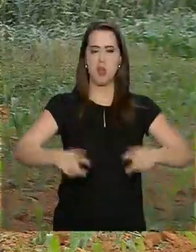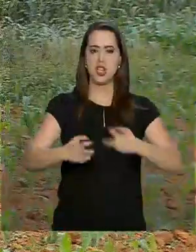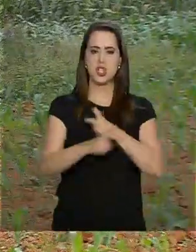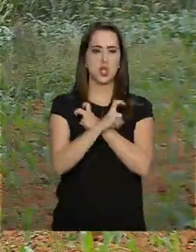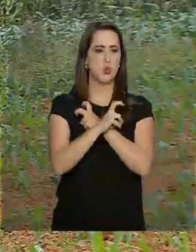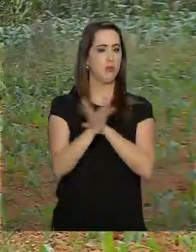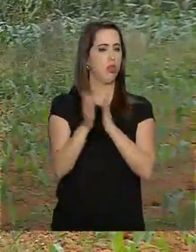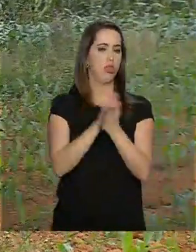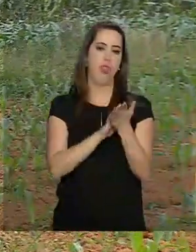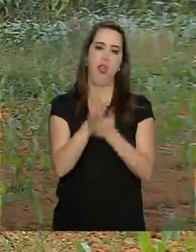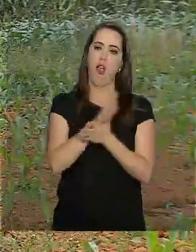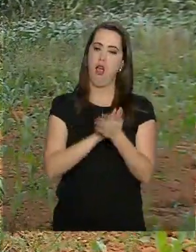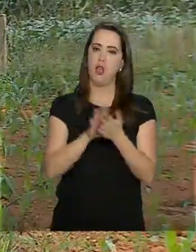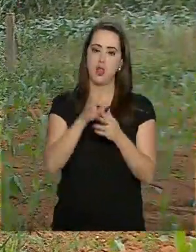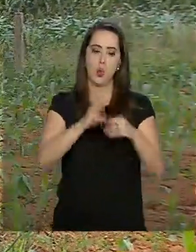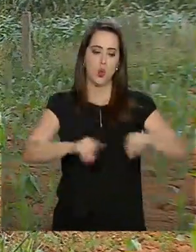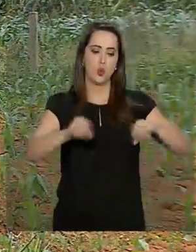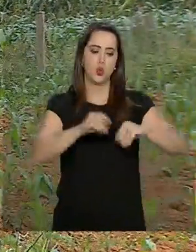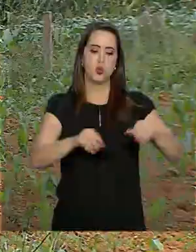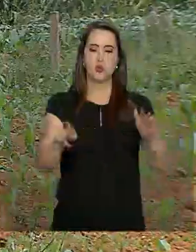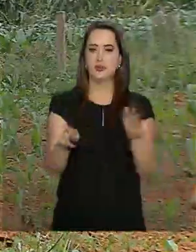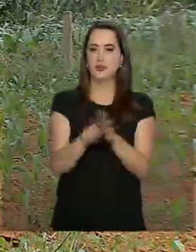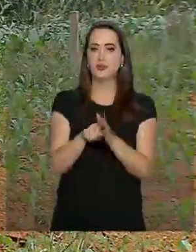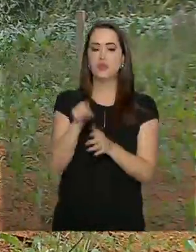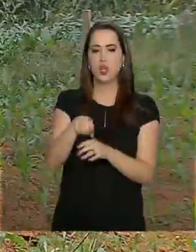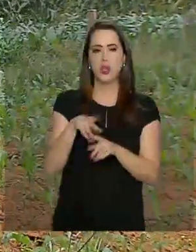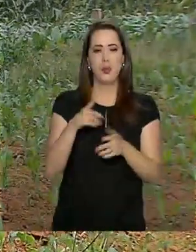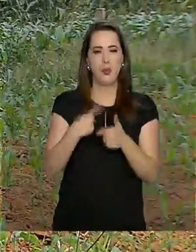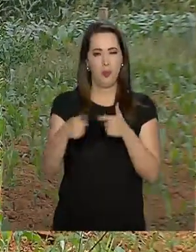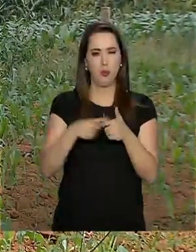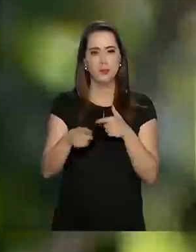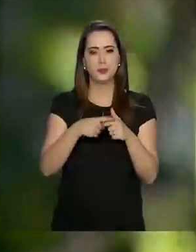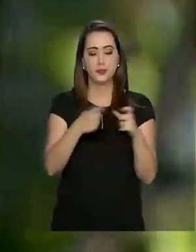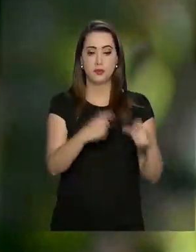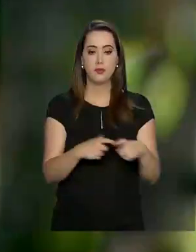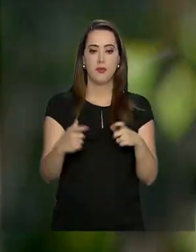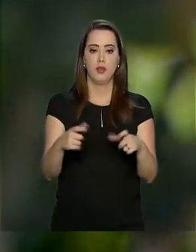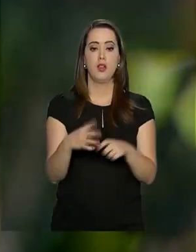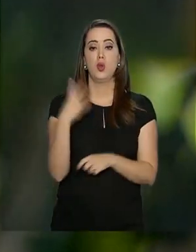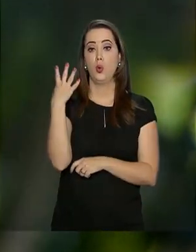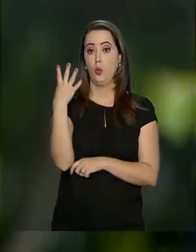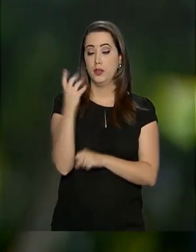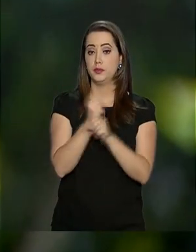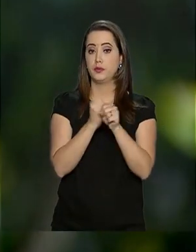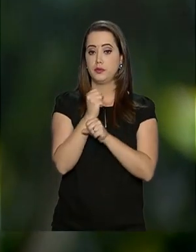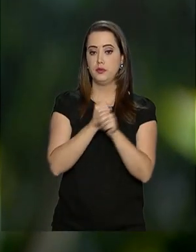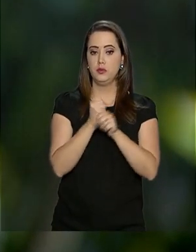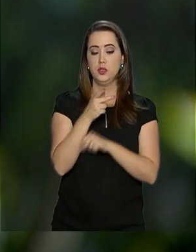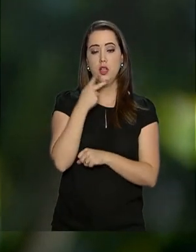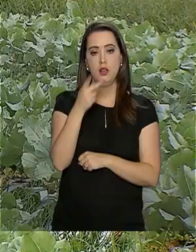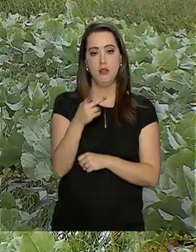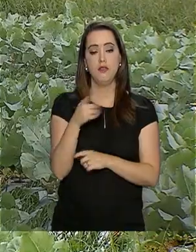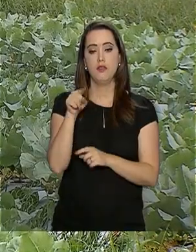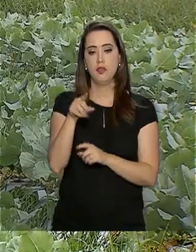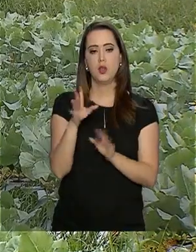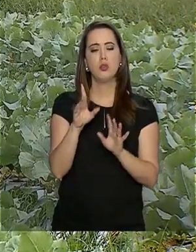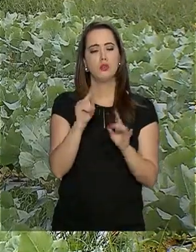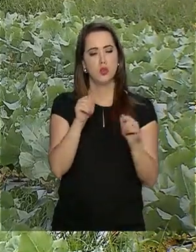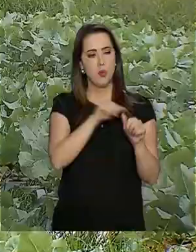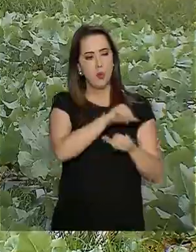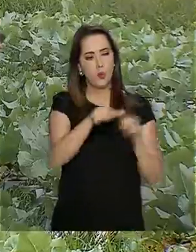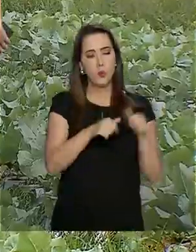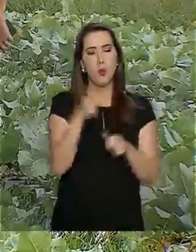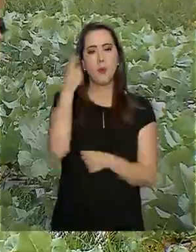adobos químicos ou substâncias sintéticas que agridam o ambiente. Há quatro anos, Carla convenceu a família a